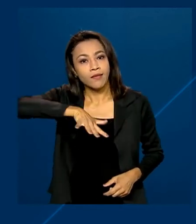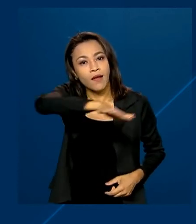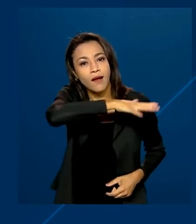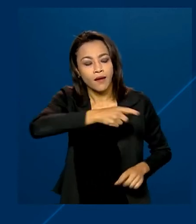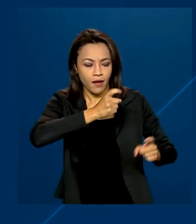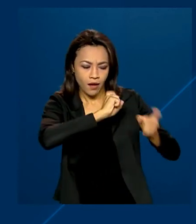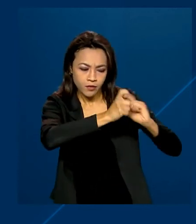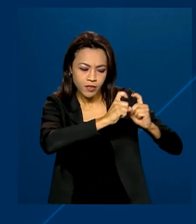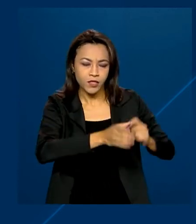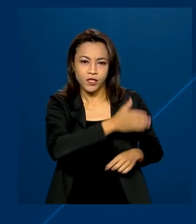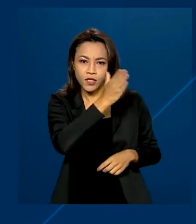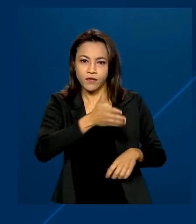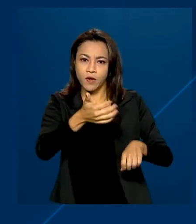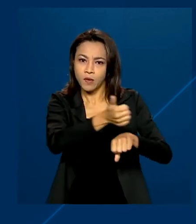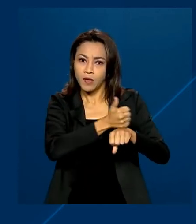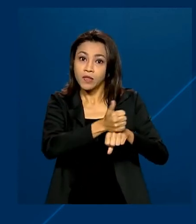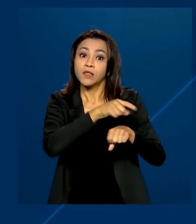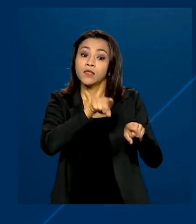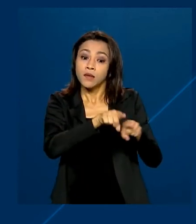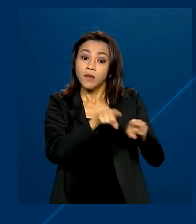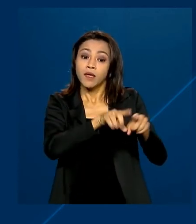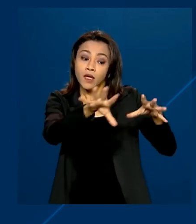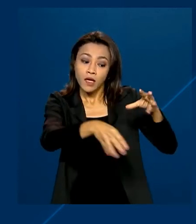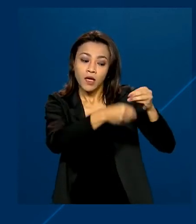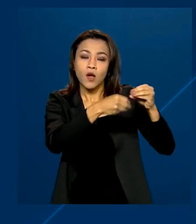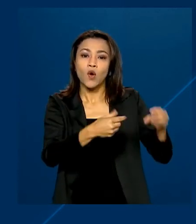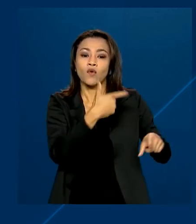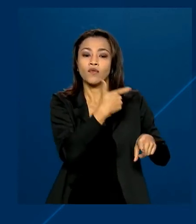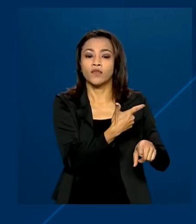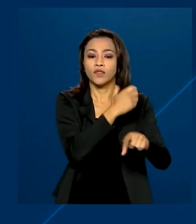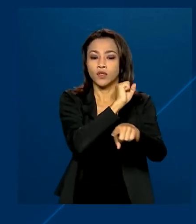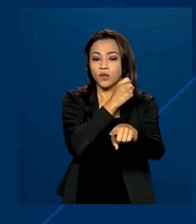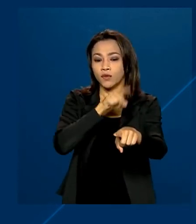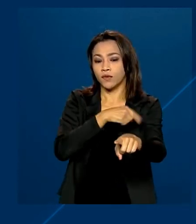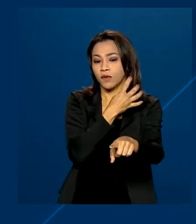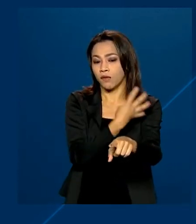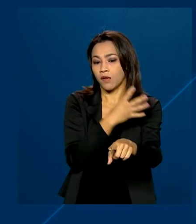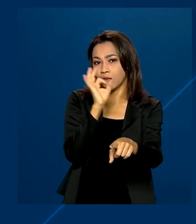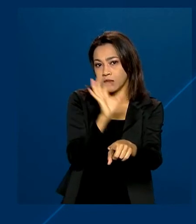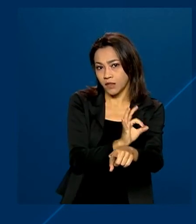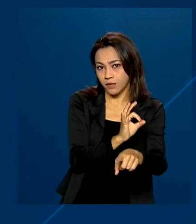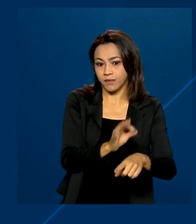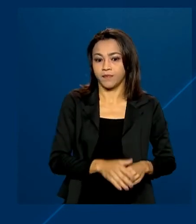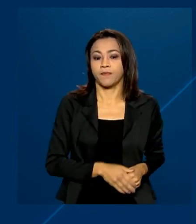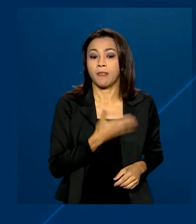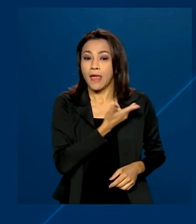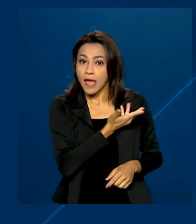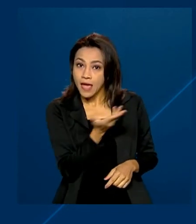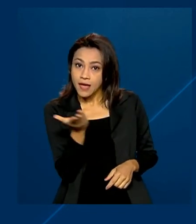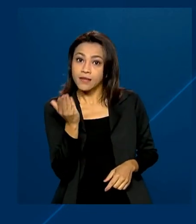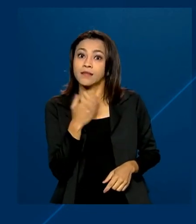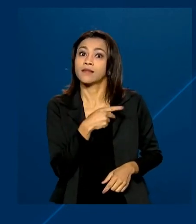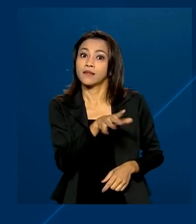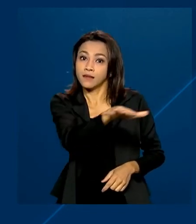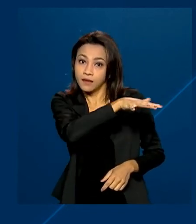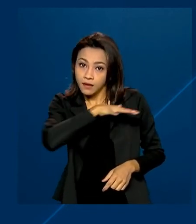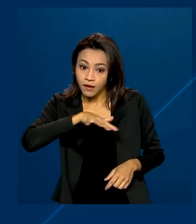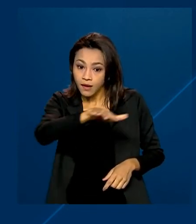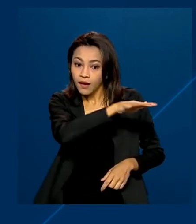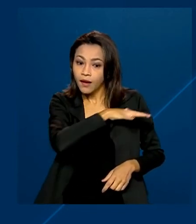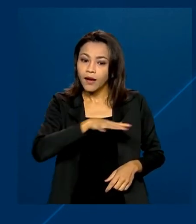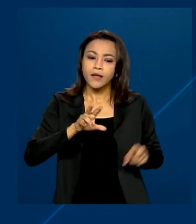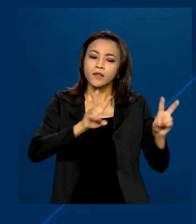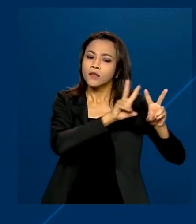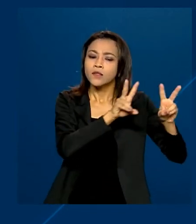administrativas e complementares, com 28,4%. Esses setores incluem, por exemplo,